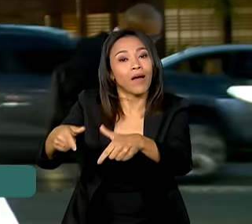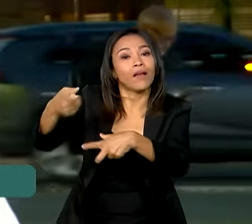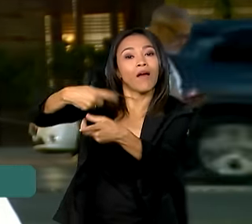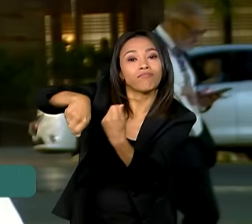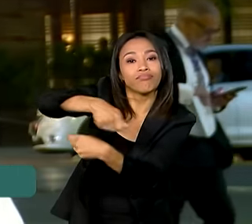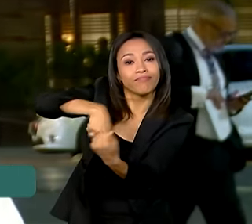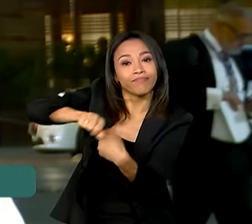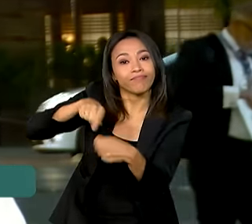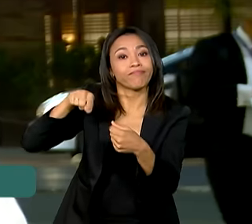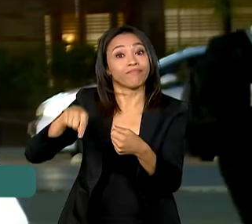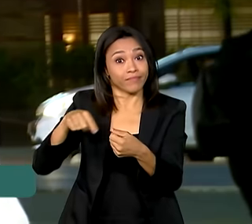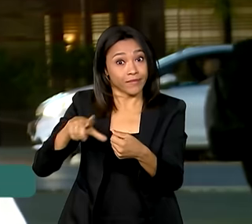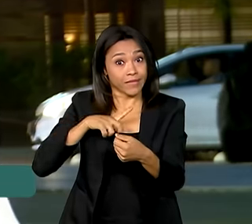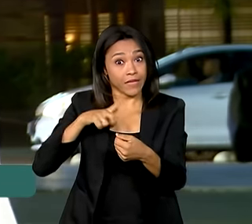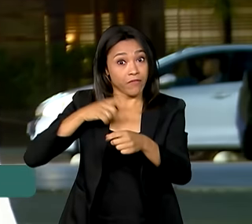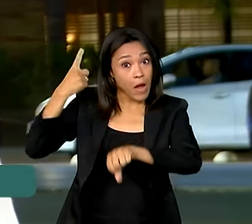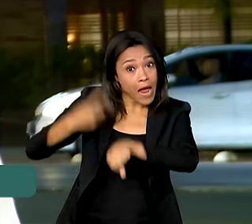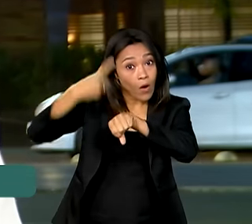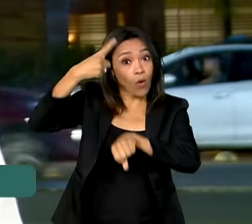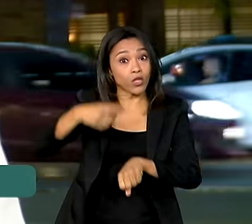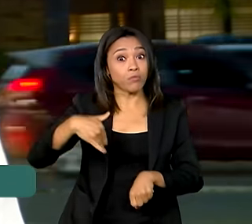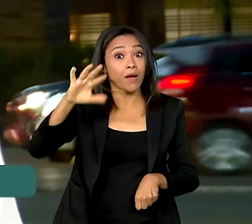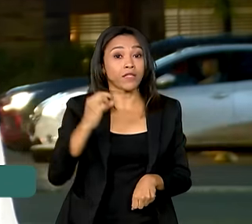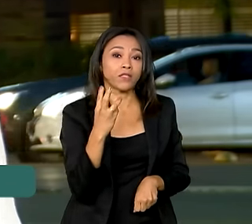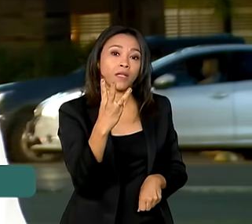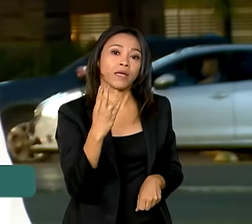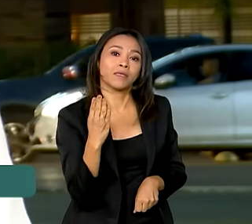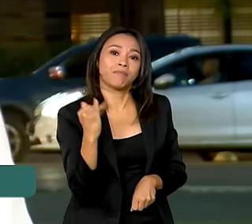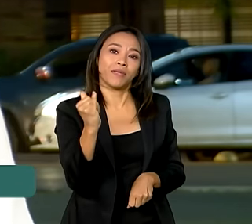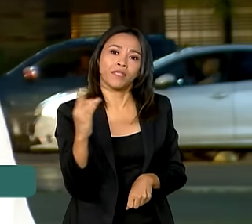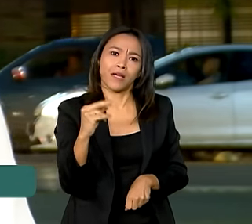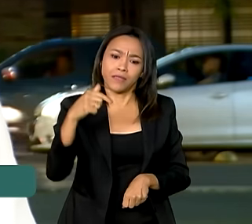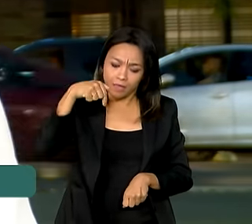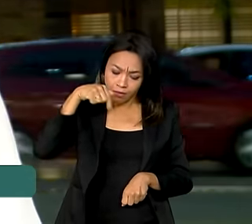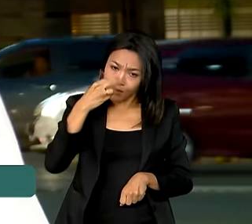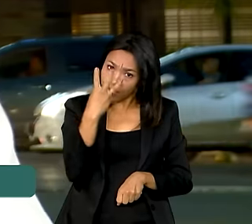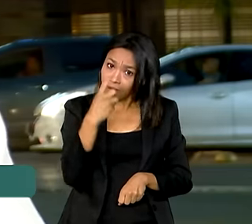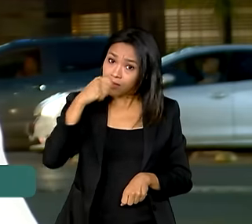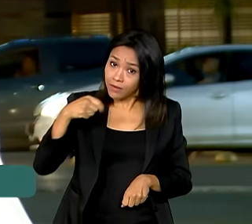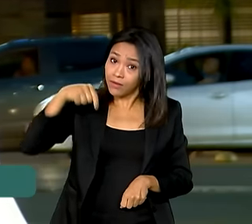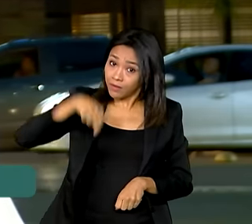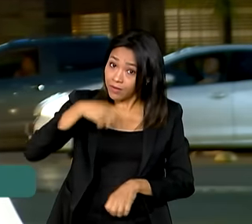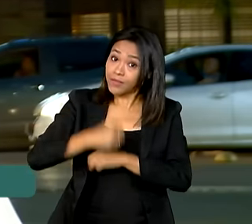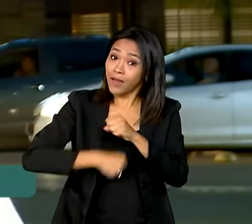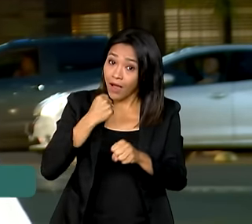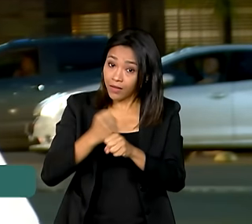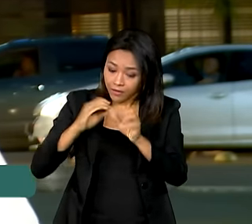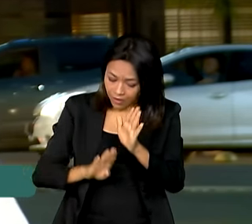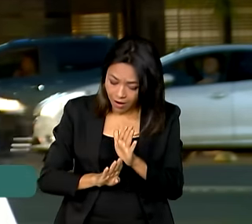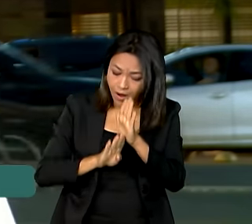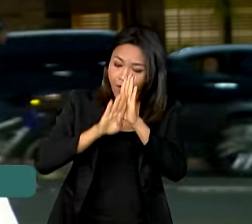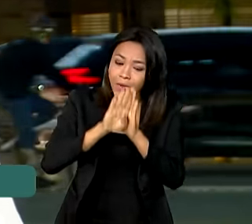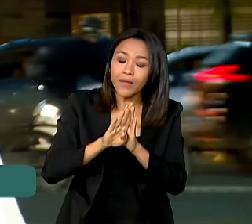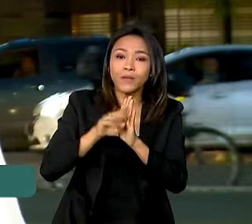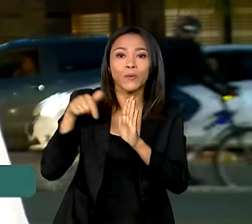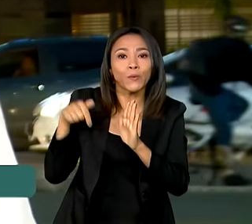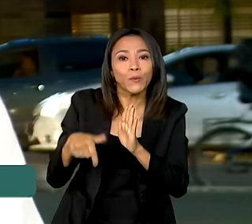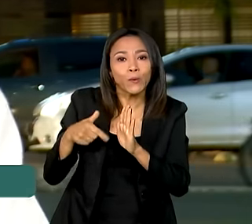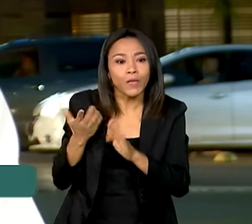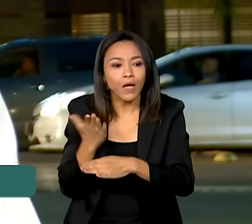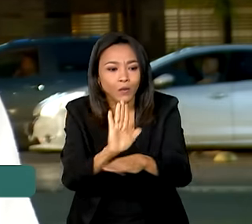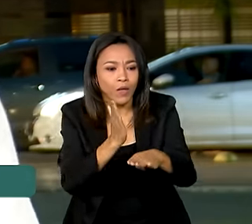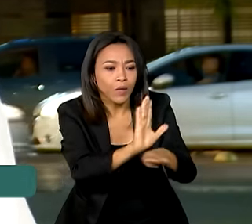movimento recorde de mais de 3 bilhões de reais no terceiro trimestre deste ano. Crescimento que alimenta uma cadeia